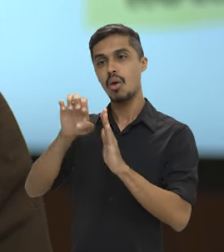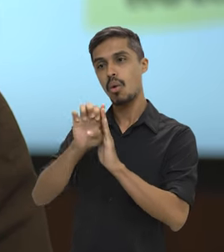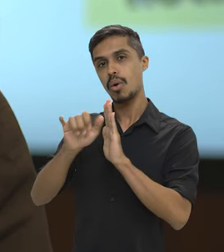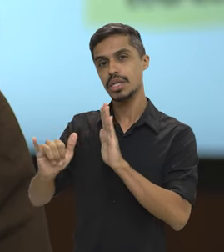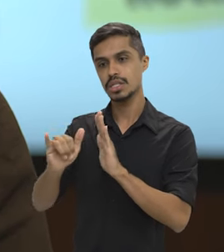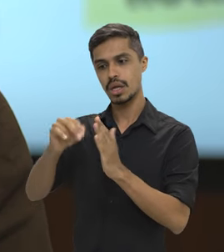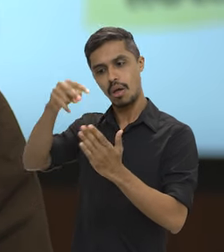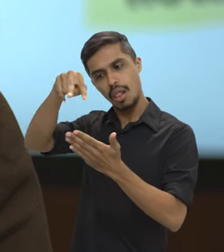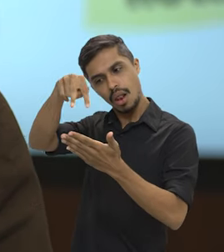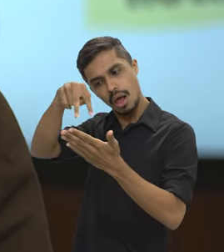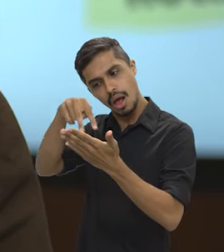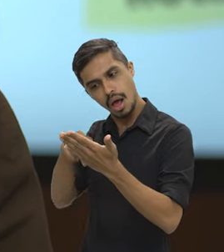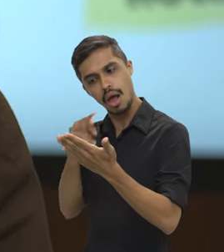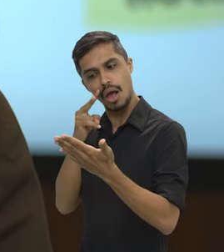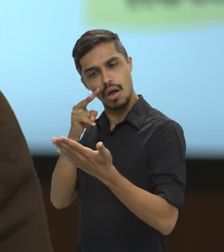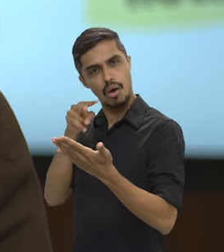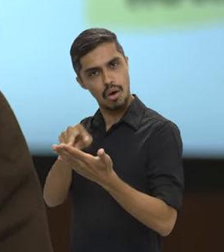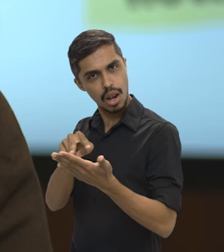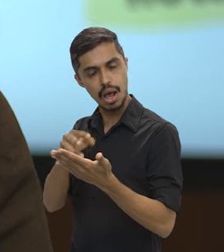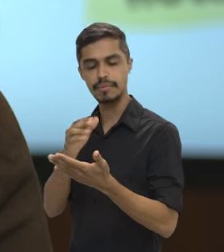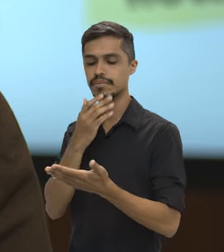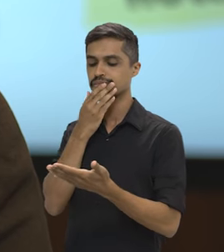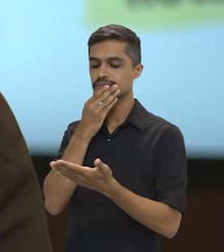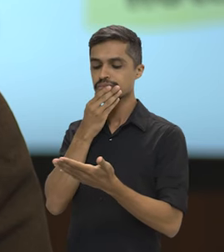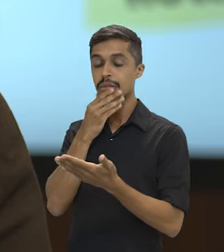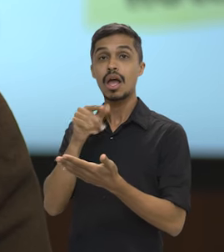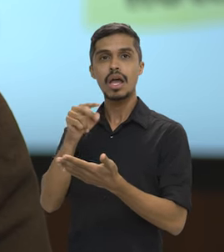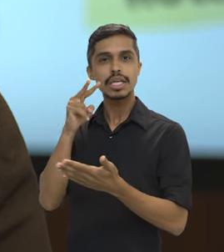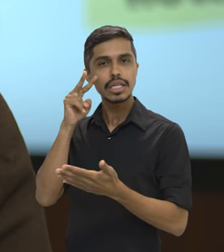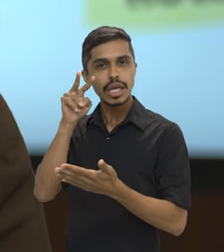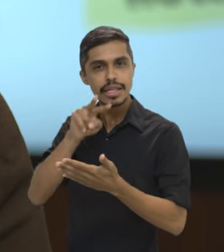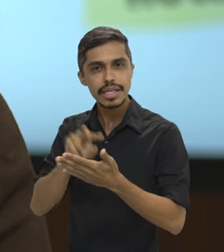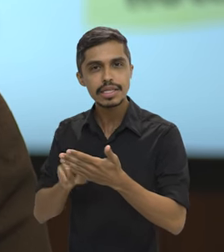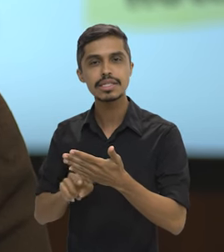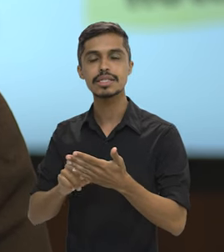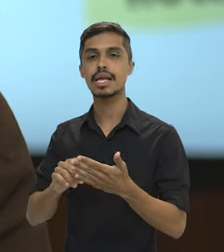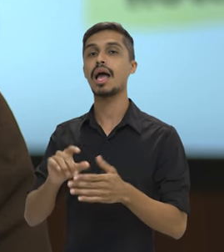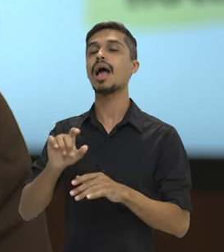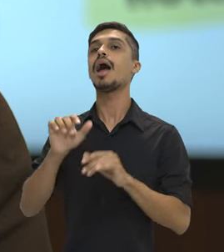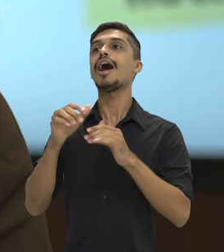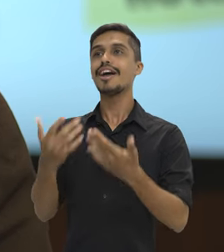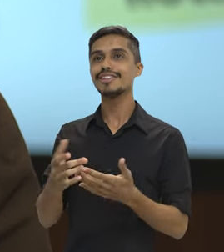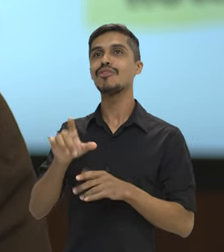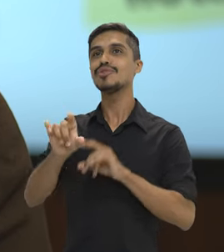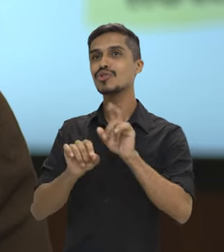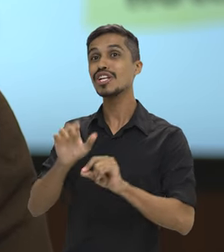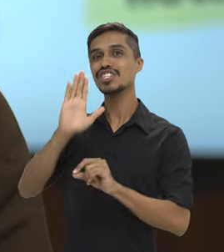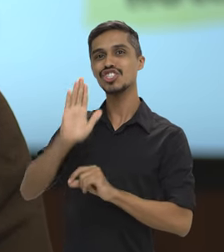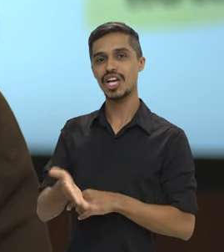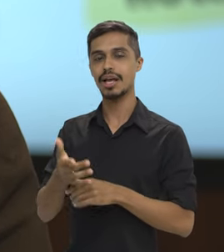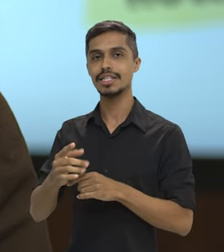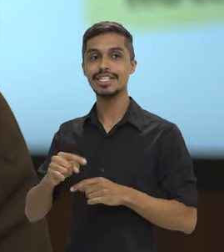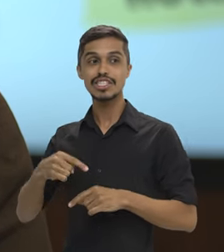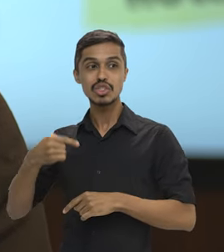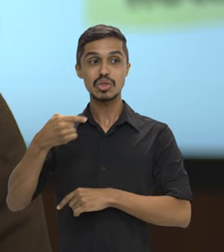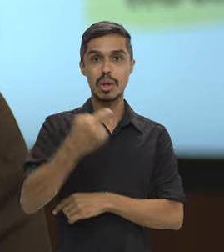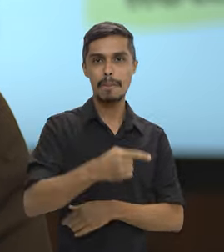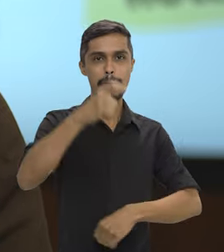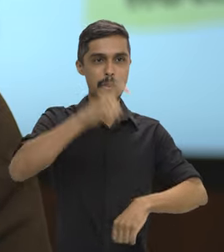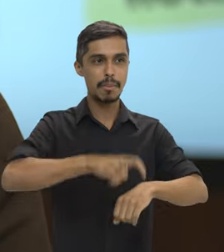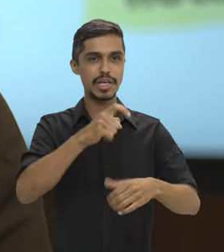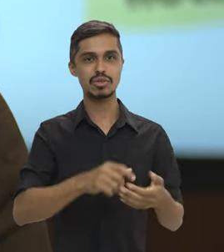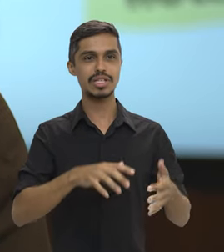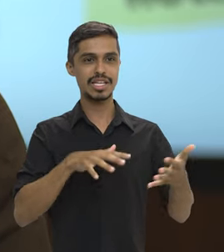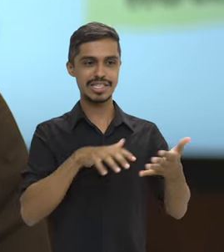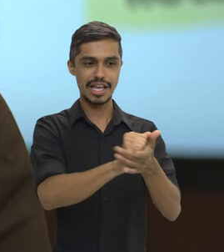ele escolher se inscrever, quais são os cargos e, previamente, já chegar na hora da inscrição com essa definição de